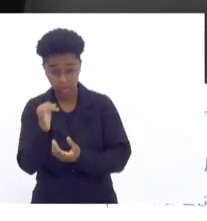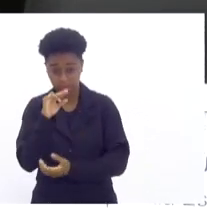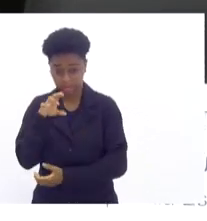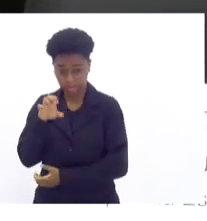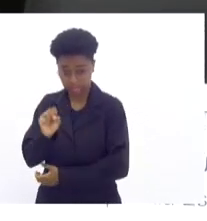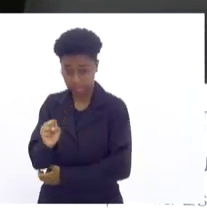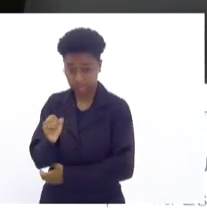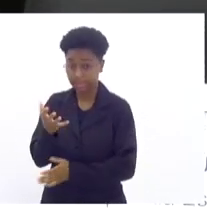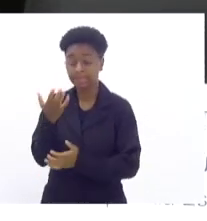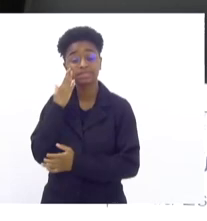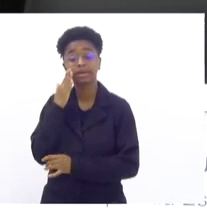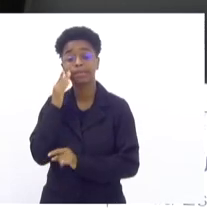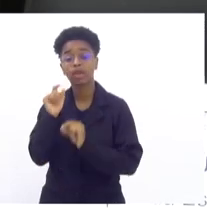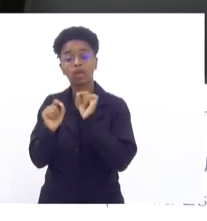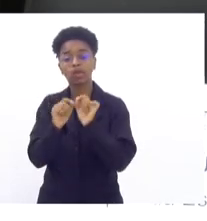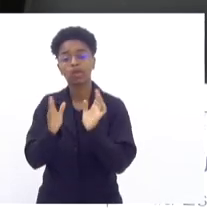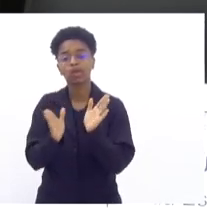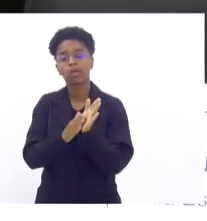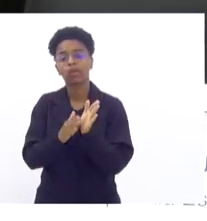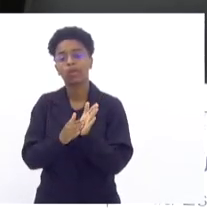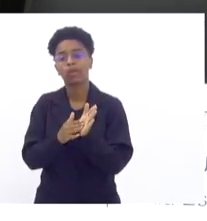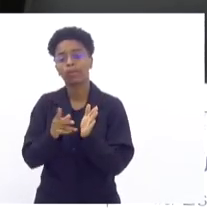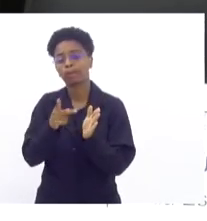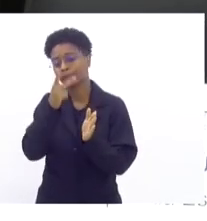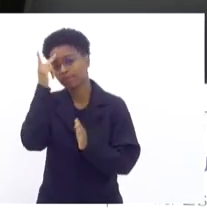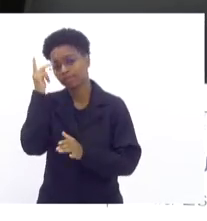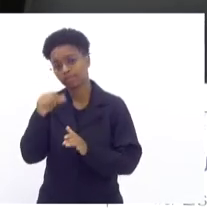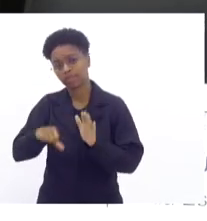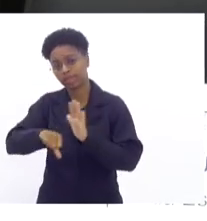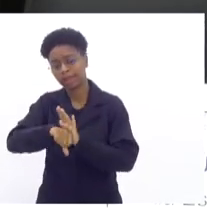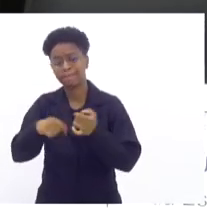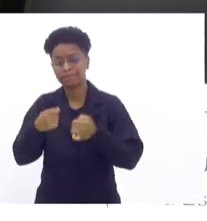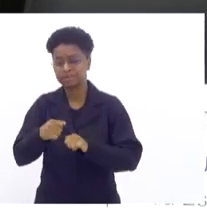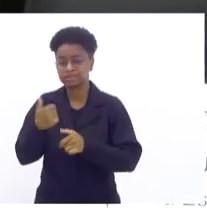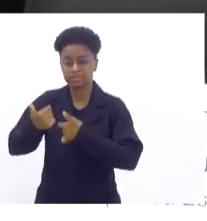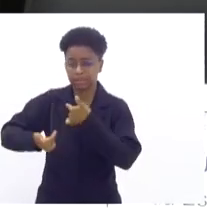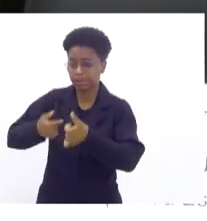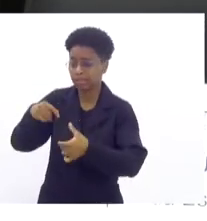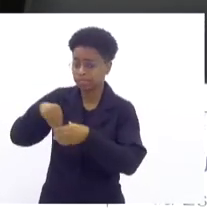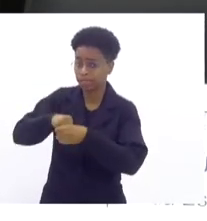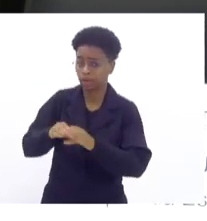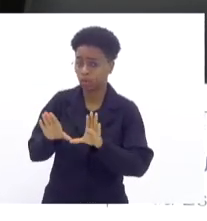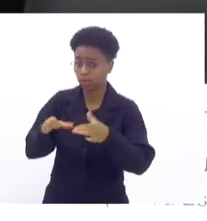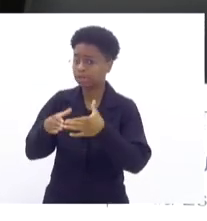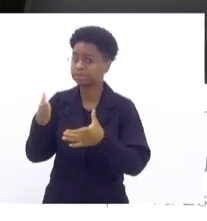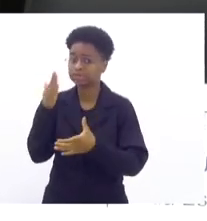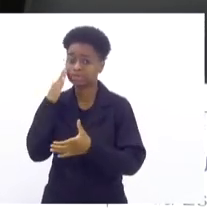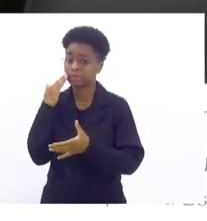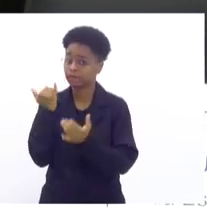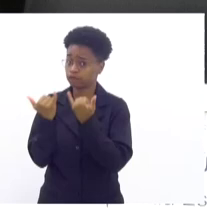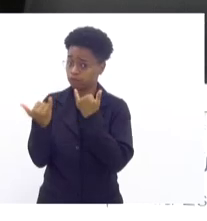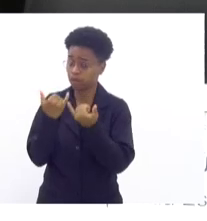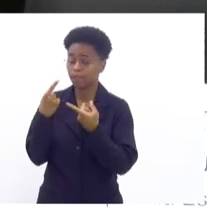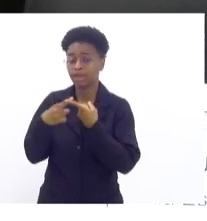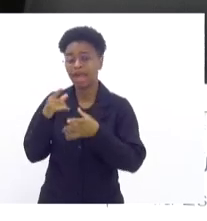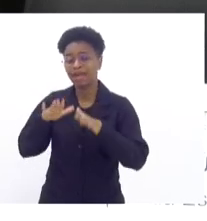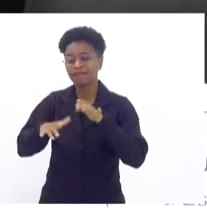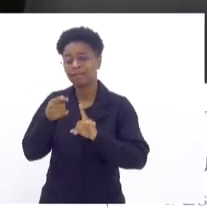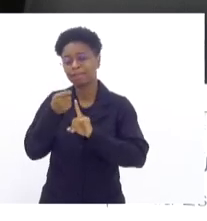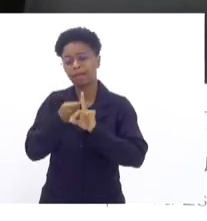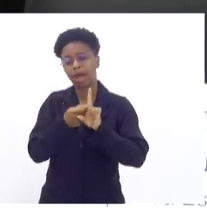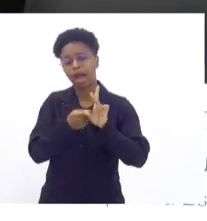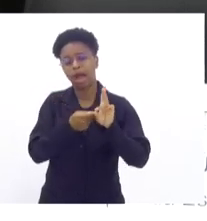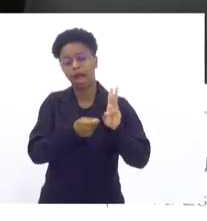criminoso, a gente tinha que fazer um trabalho muito grande dentro da comunidade para ter essa informação. muitas vezes a passava meses e